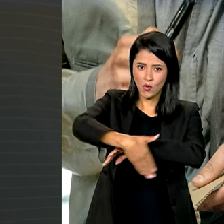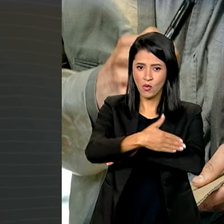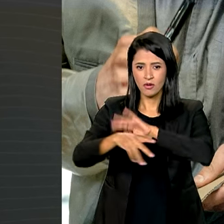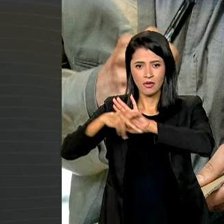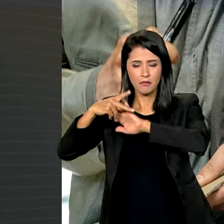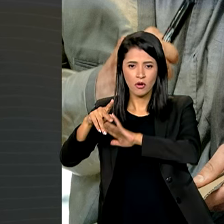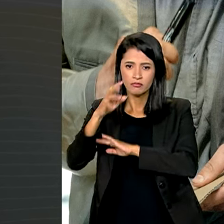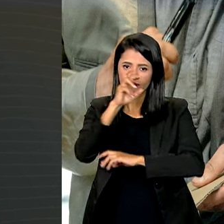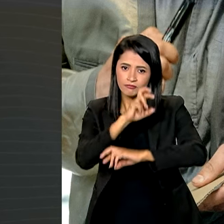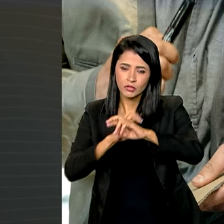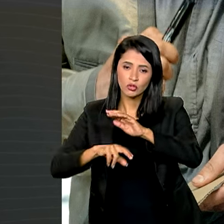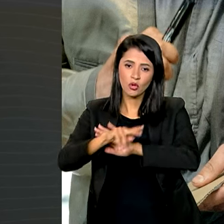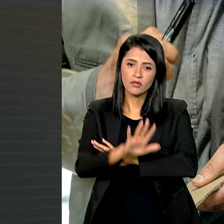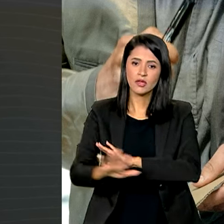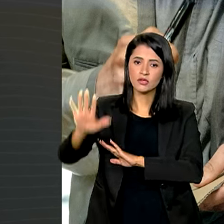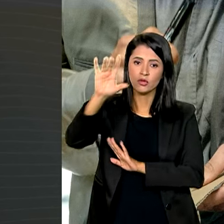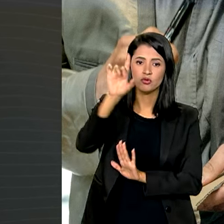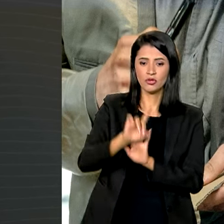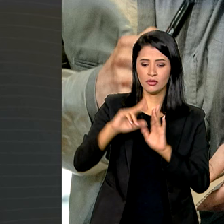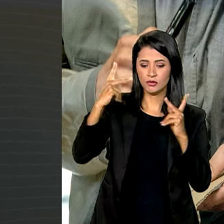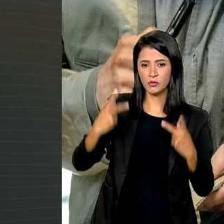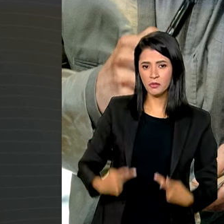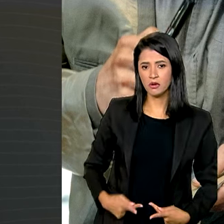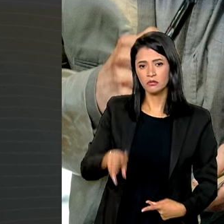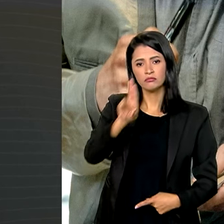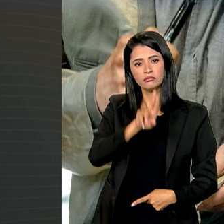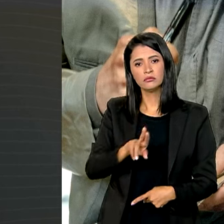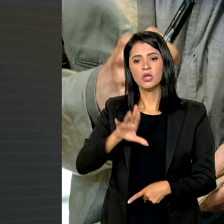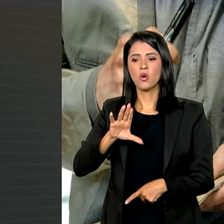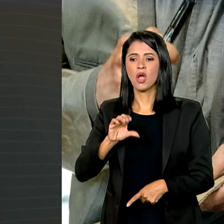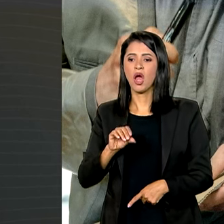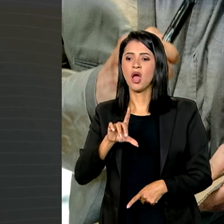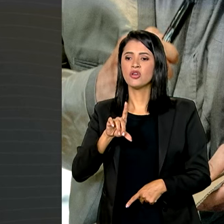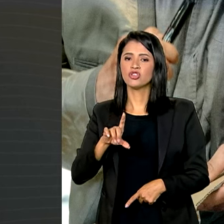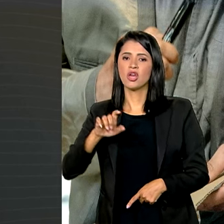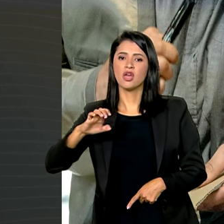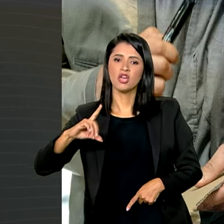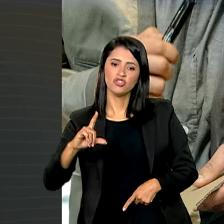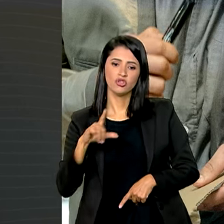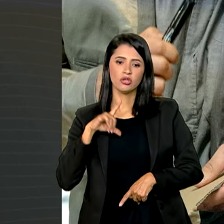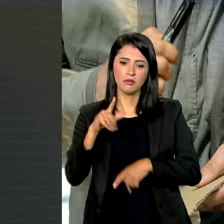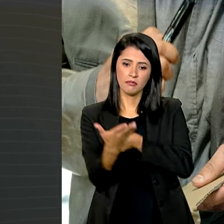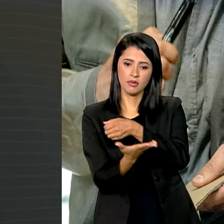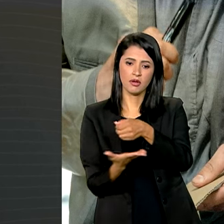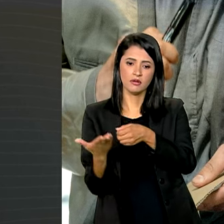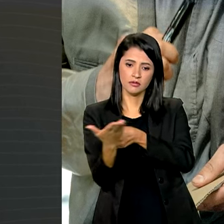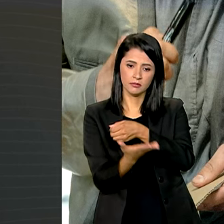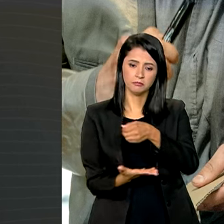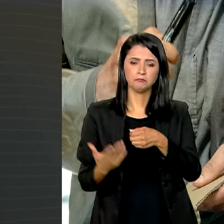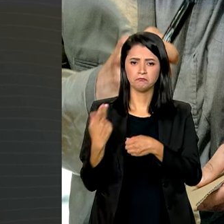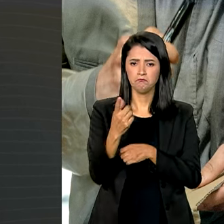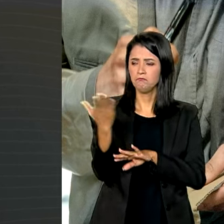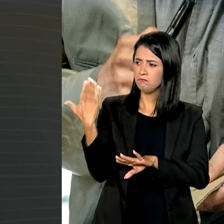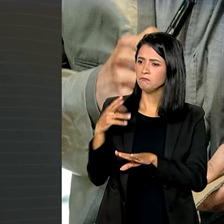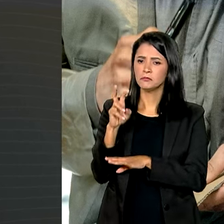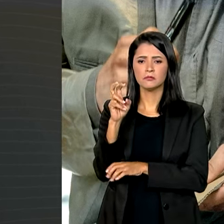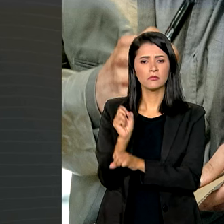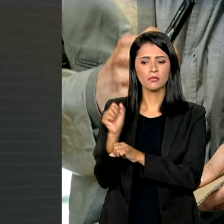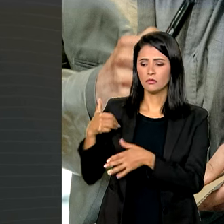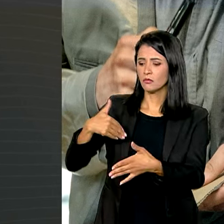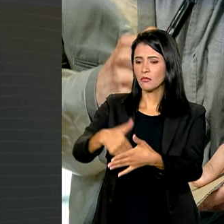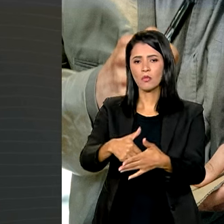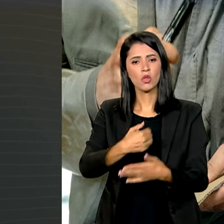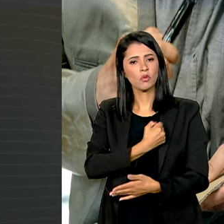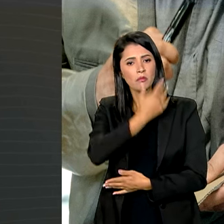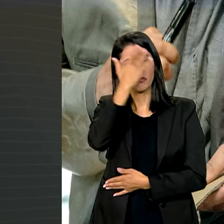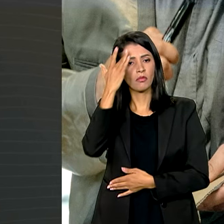do Observatório Nacional de Direitos Humanos e usa o cadastro único do governo federal como base. Nos últimos cinco anos, o